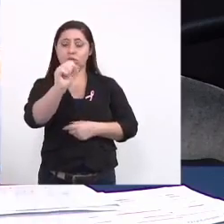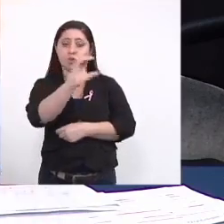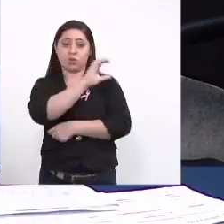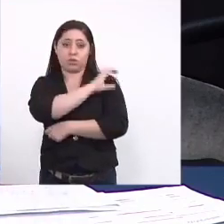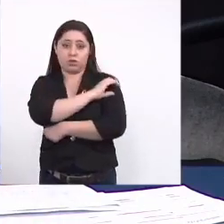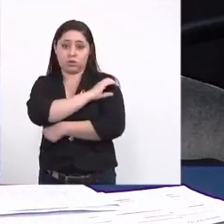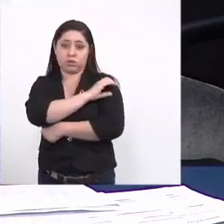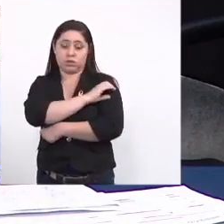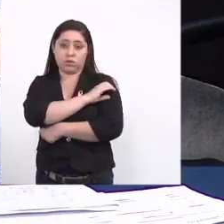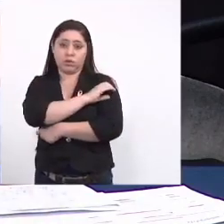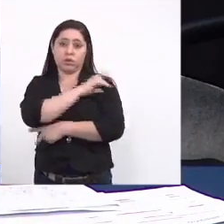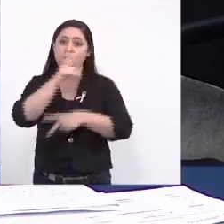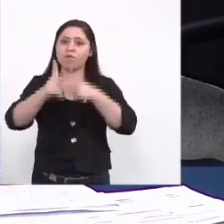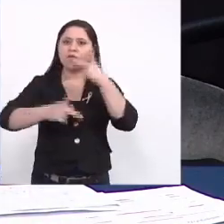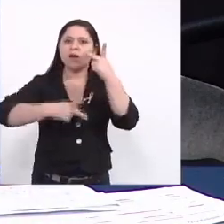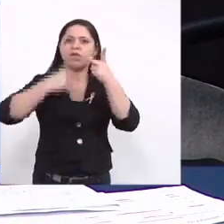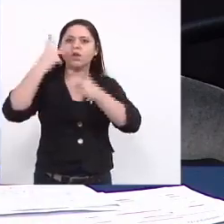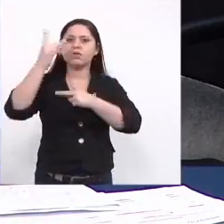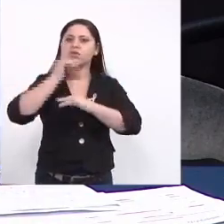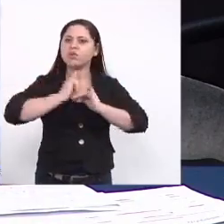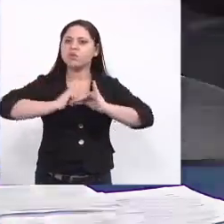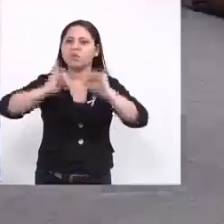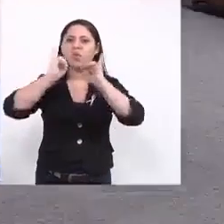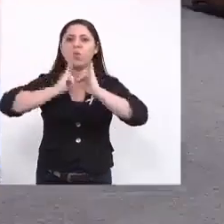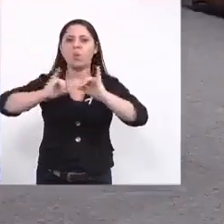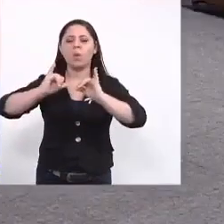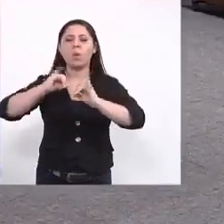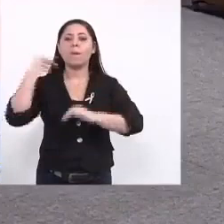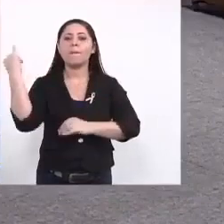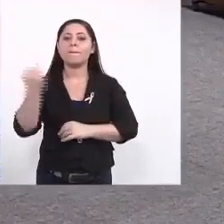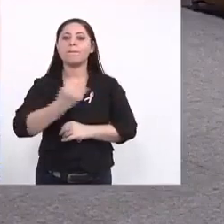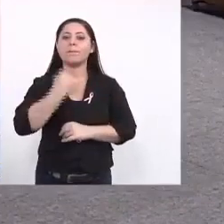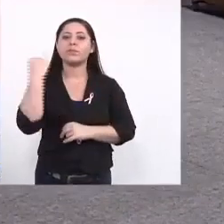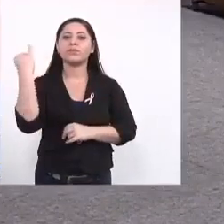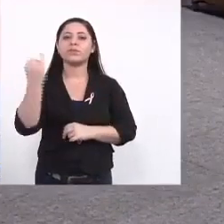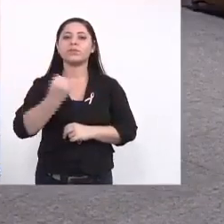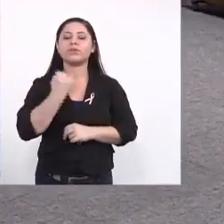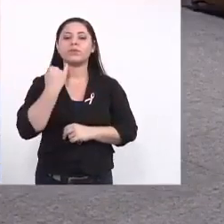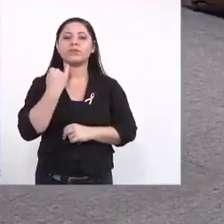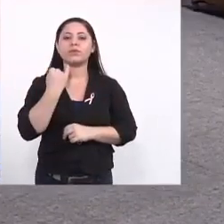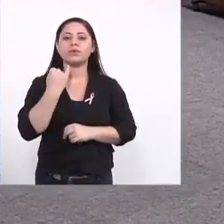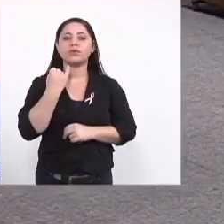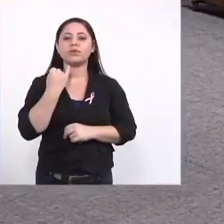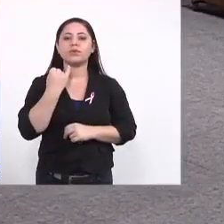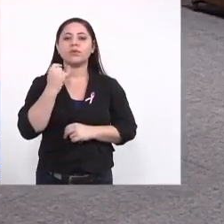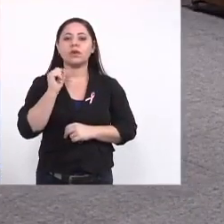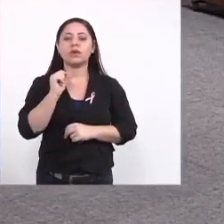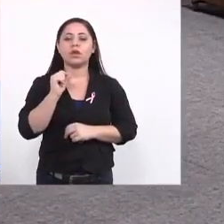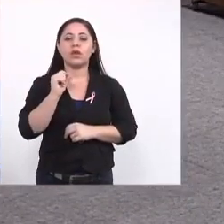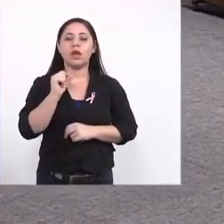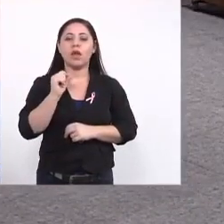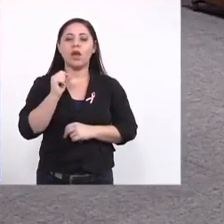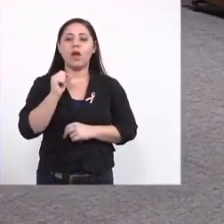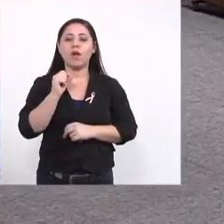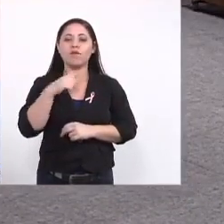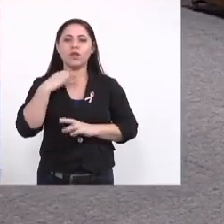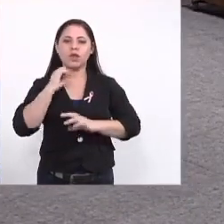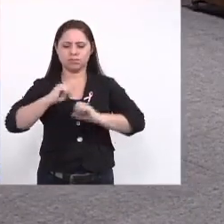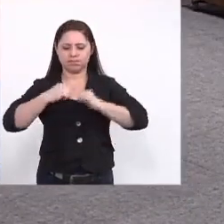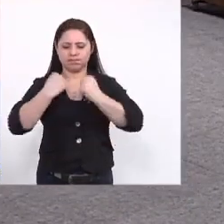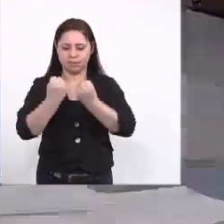coordenador e falar da importância da é do combate do